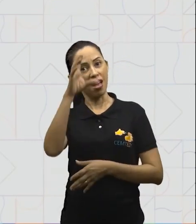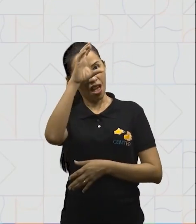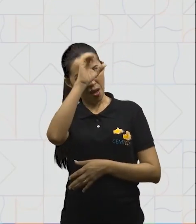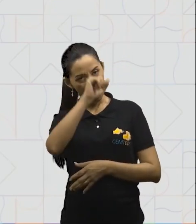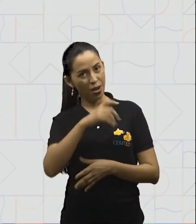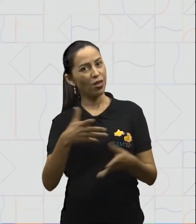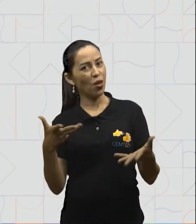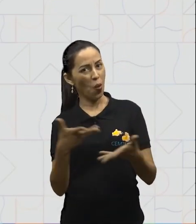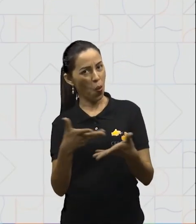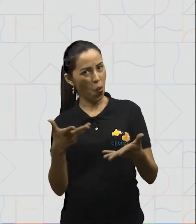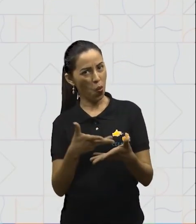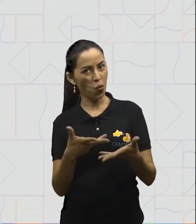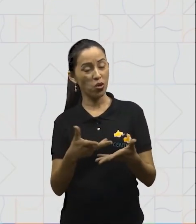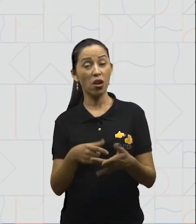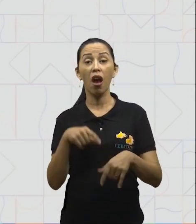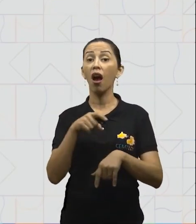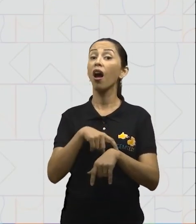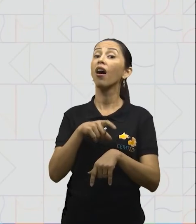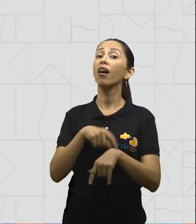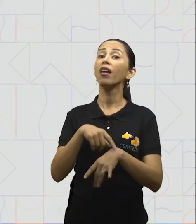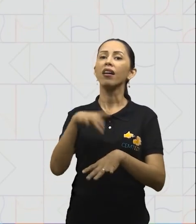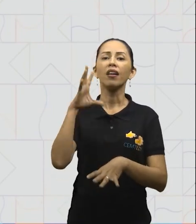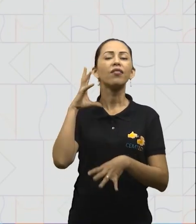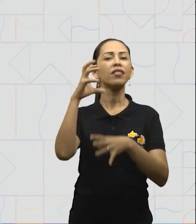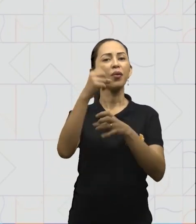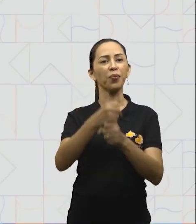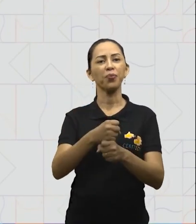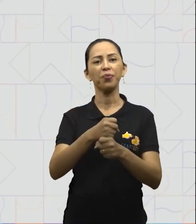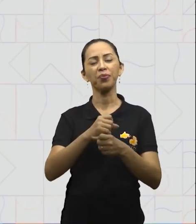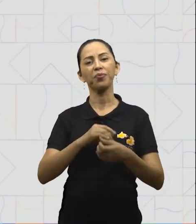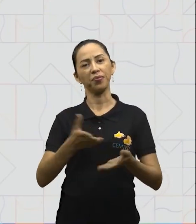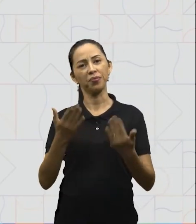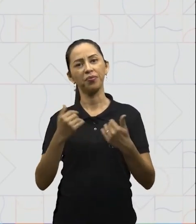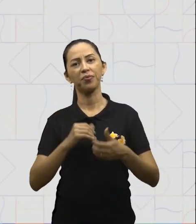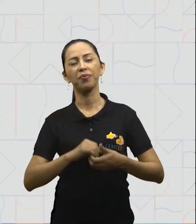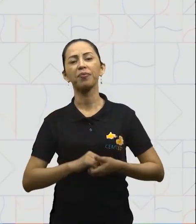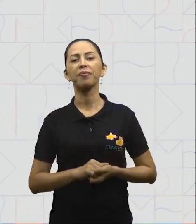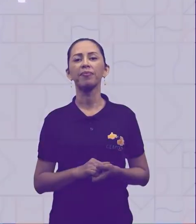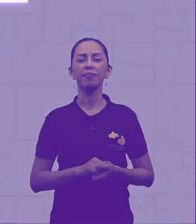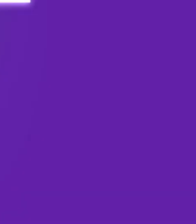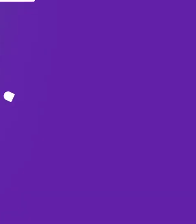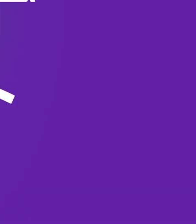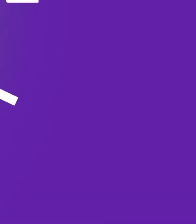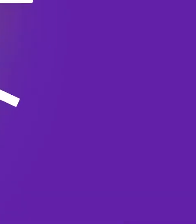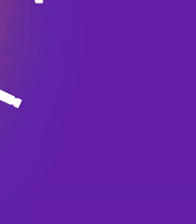aprendeu hoje, porque chegou a hora da revisão. Vamos lá?